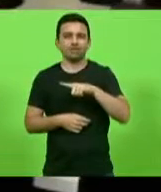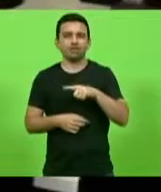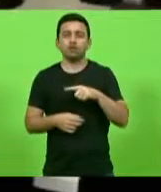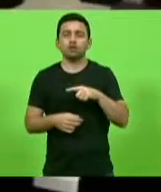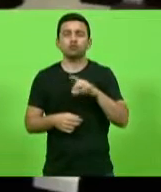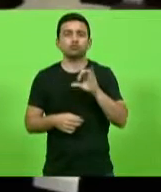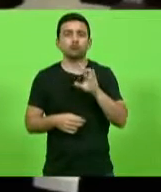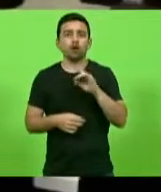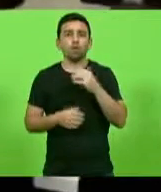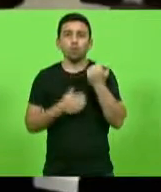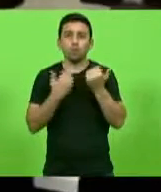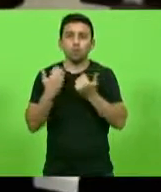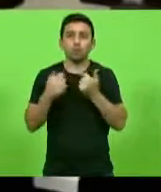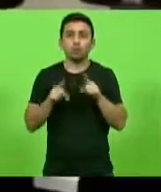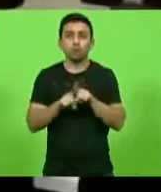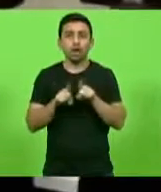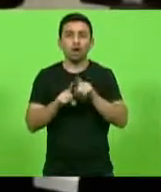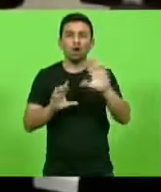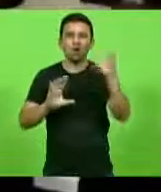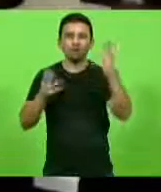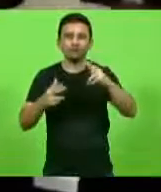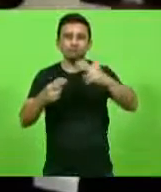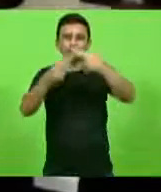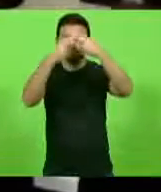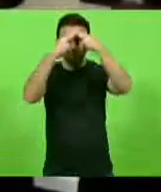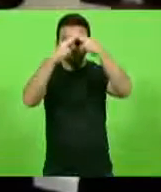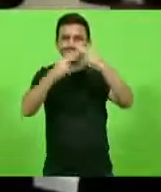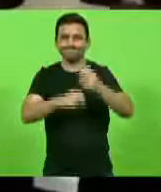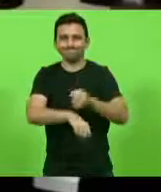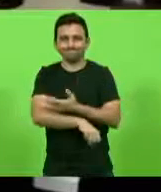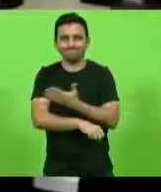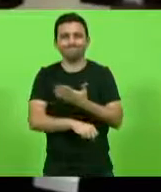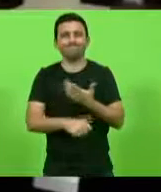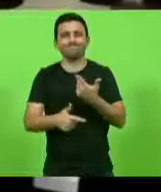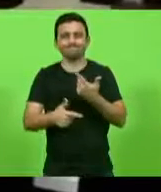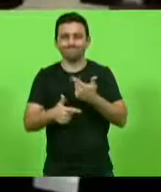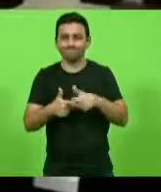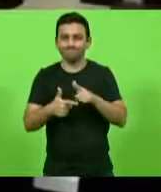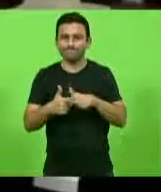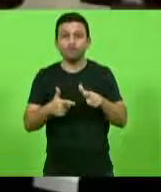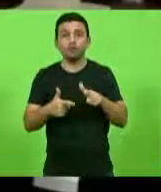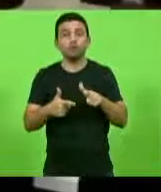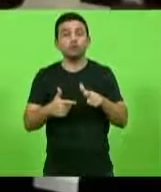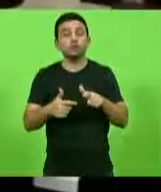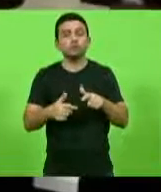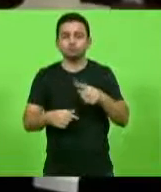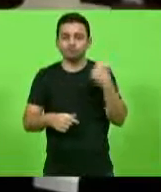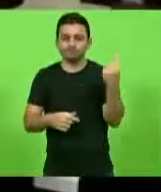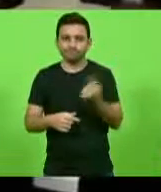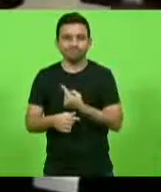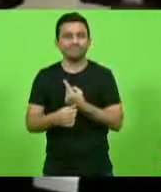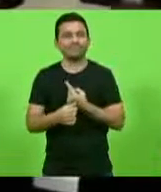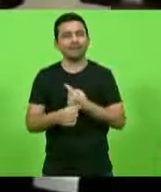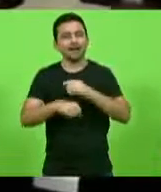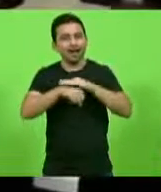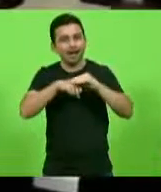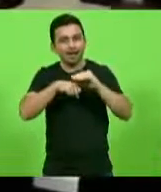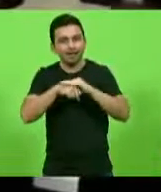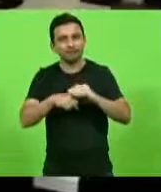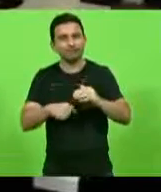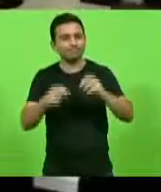mortes, mas com traumas, traumas emocionais, enfim. A eles, todo o nosso carinho, todo o nosso respeito,